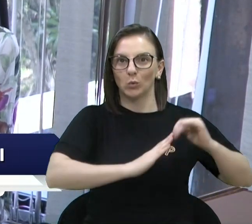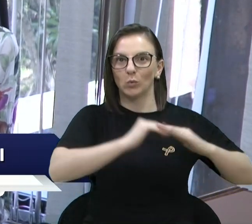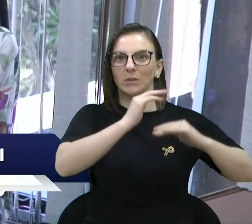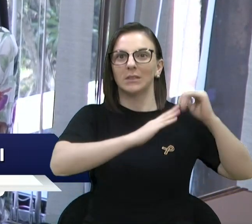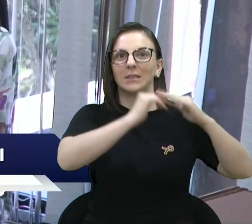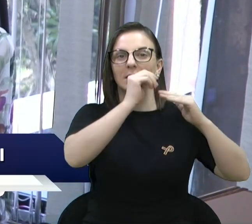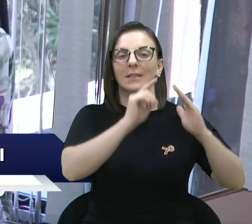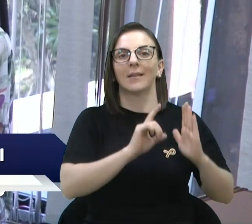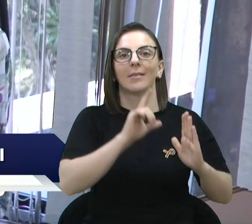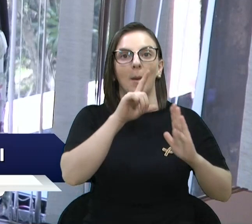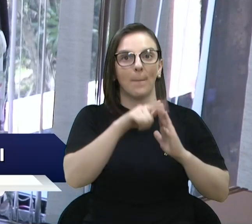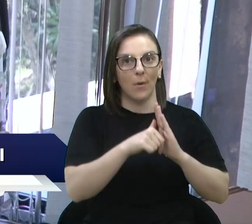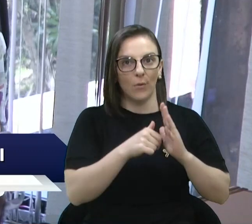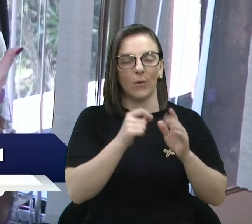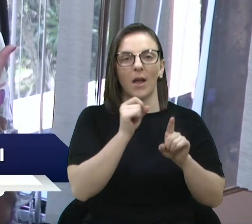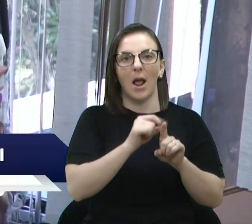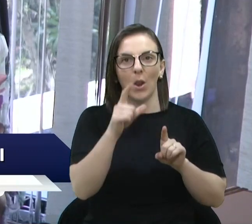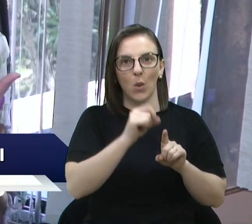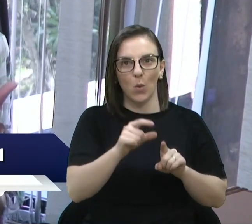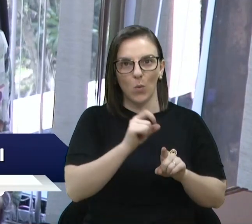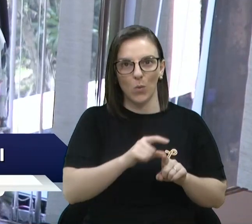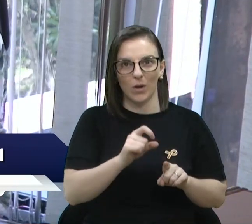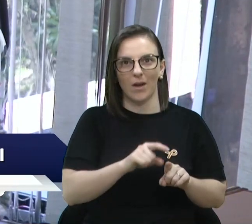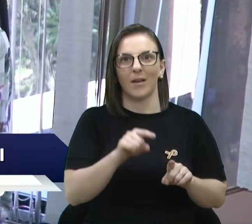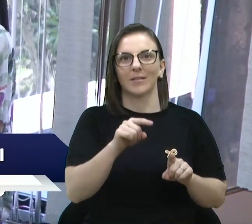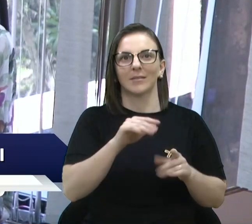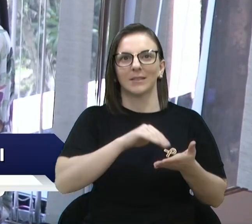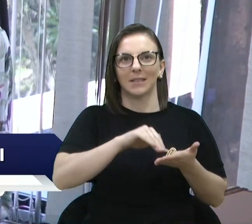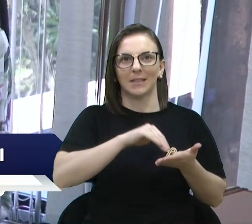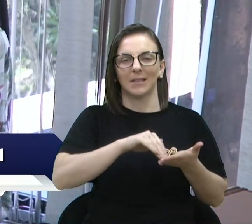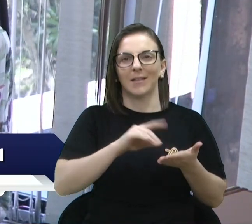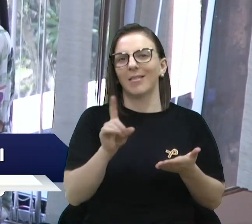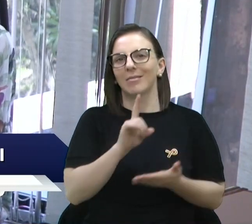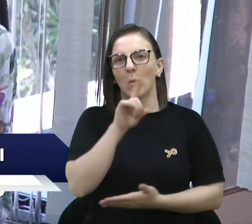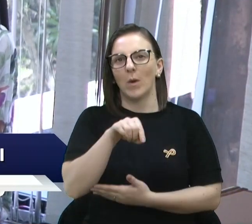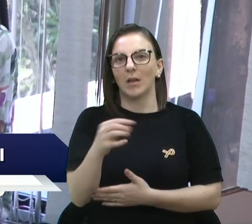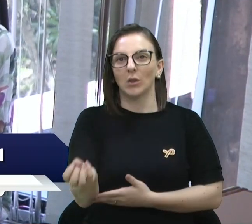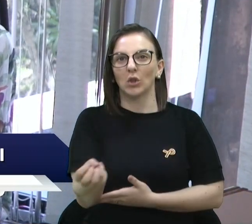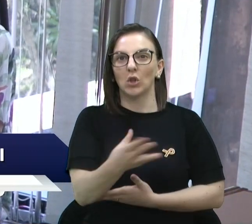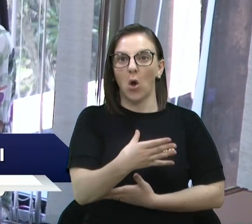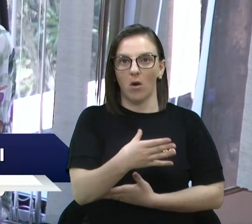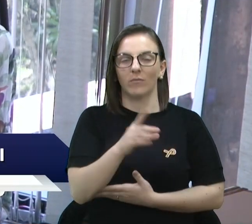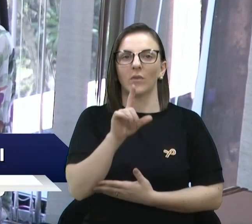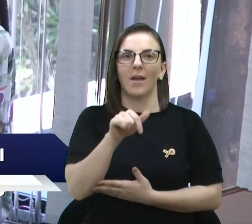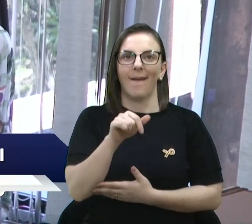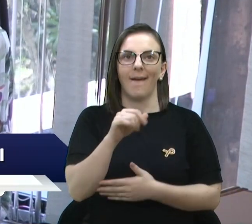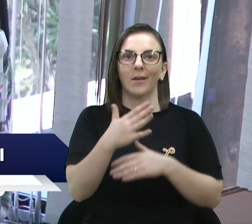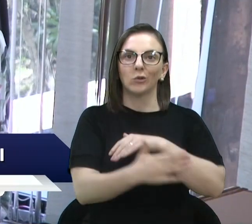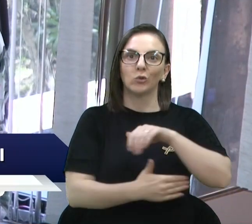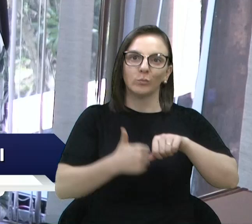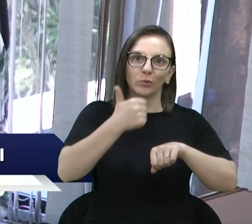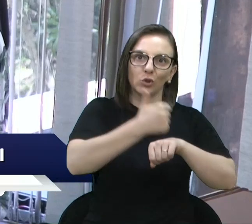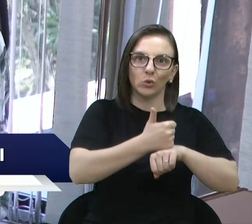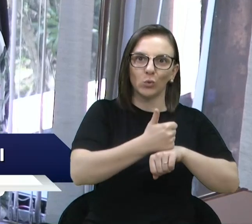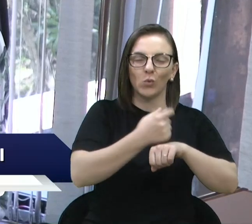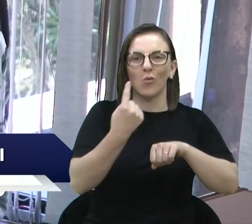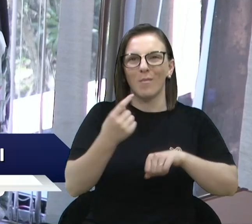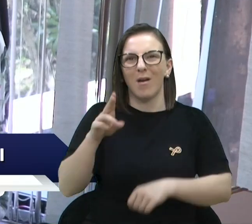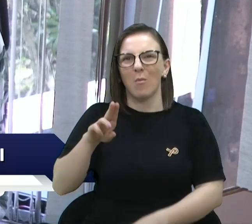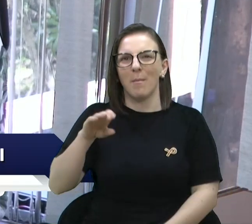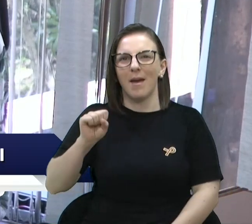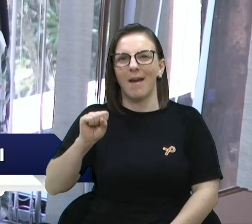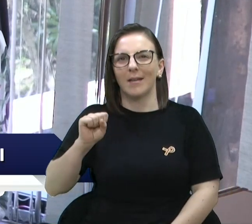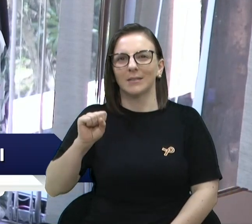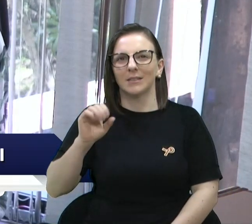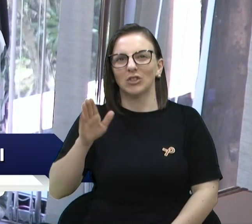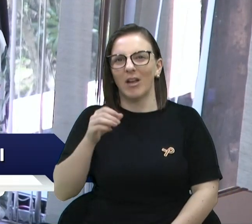Mas aí não é uma nova UBS, é uma substituição ou uma UBS que tem uma estrutura bastante deficitária. E